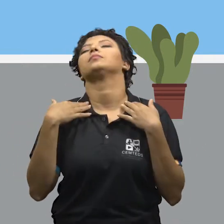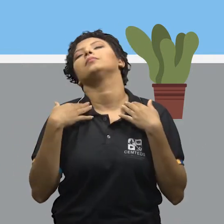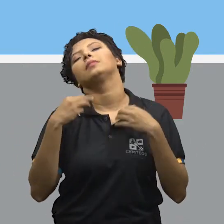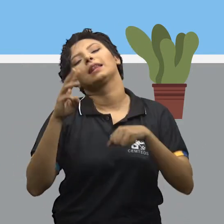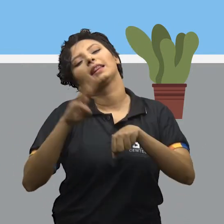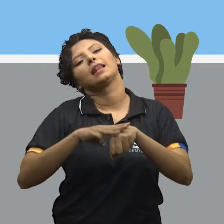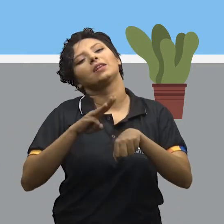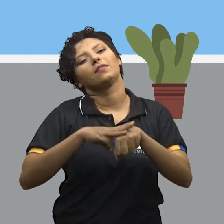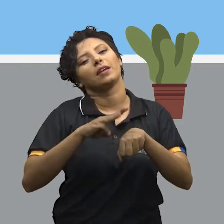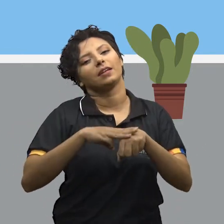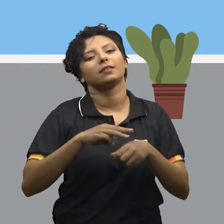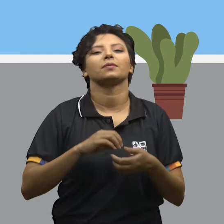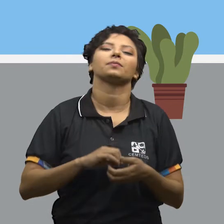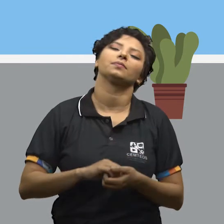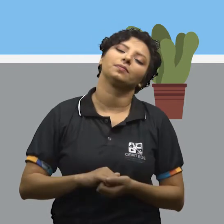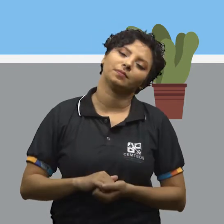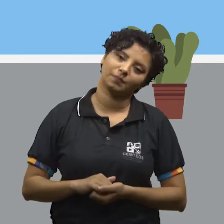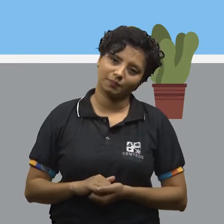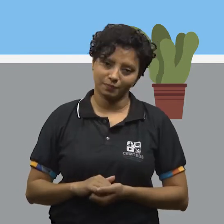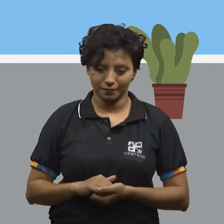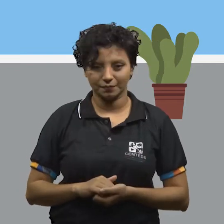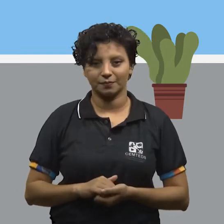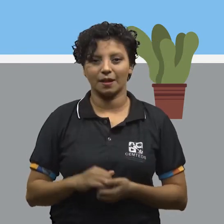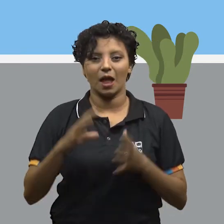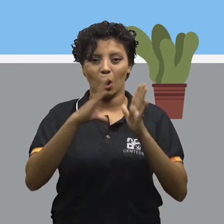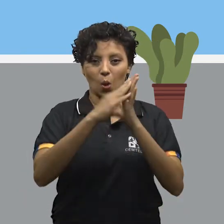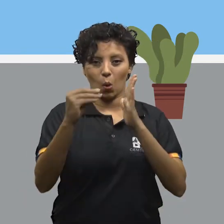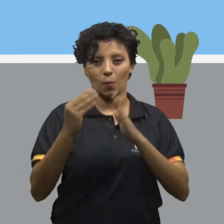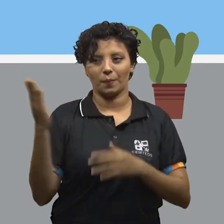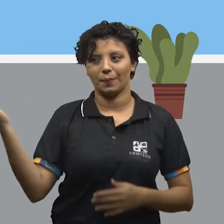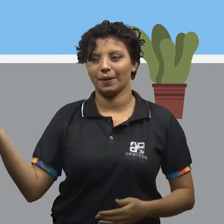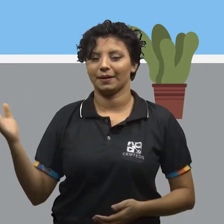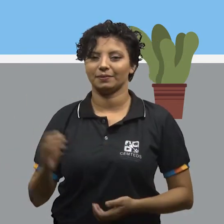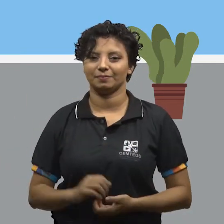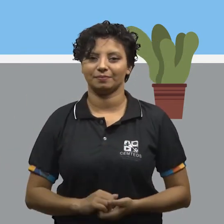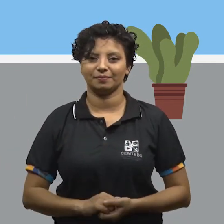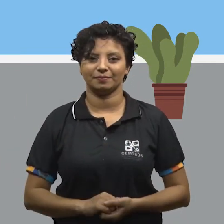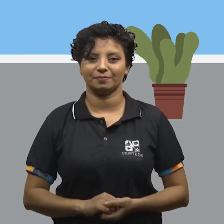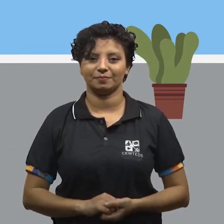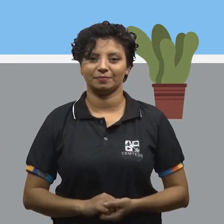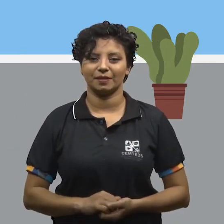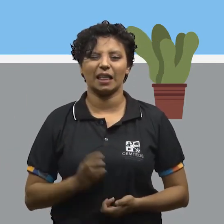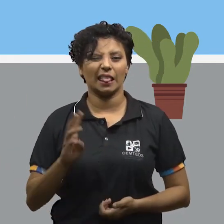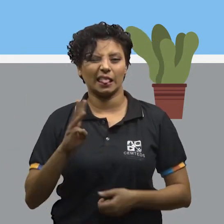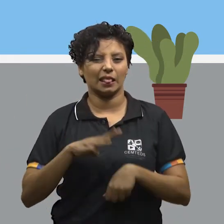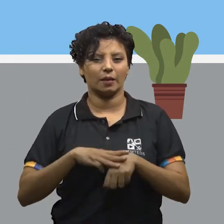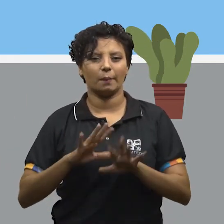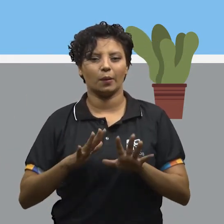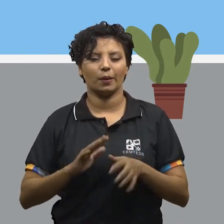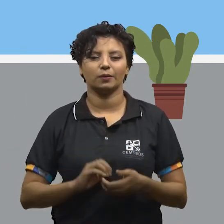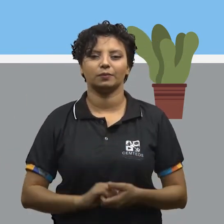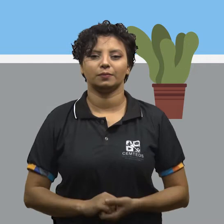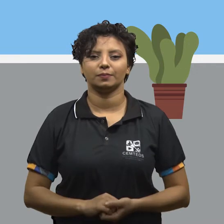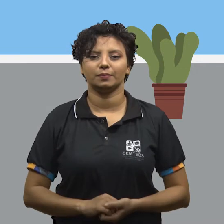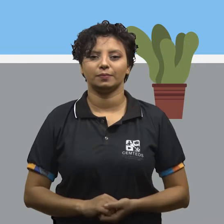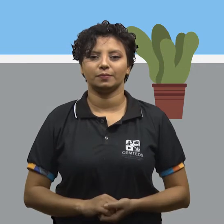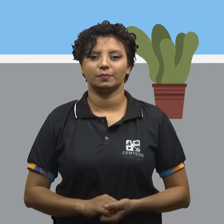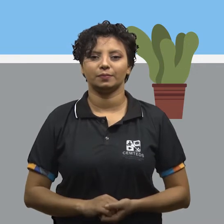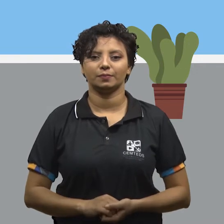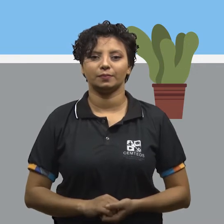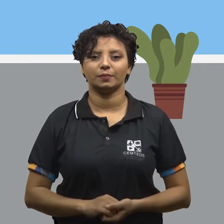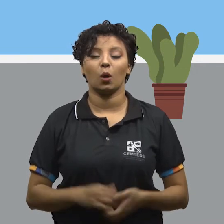cabeça. Um lado. Umas três vezes vocês fazem. Isso.